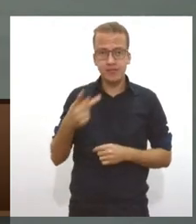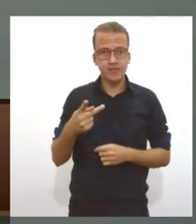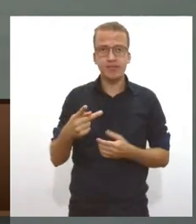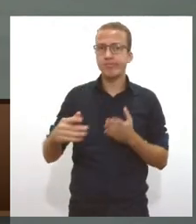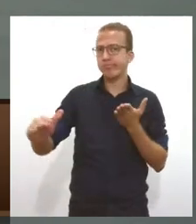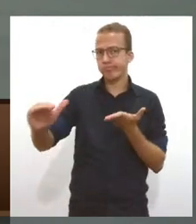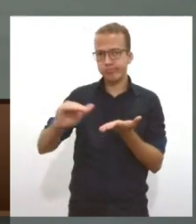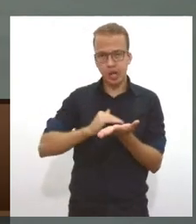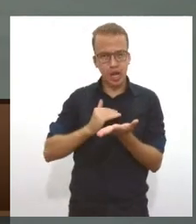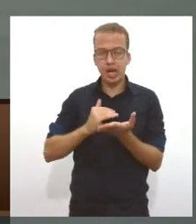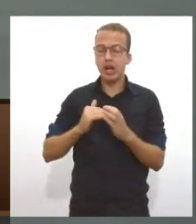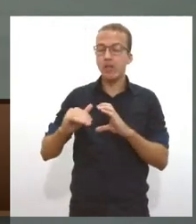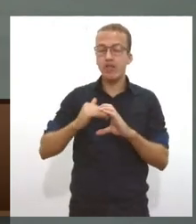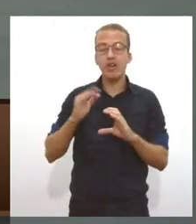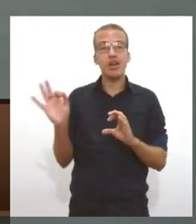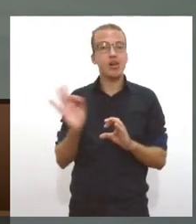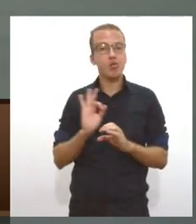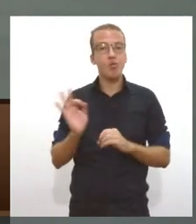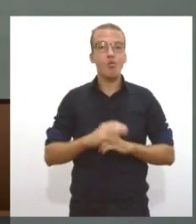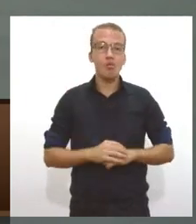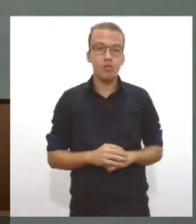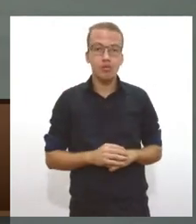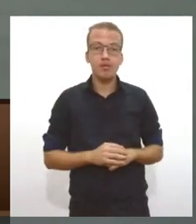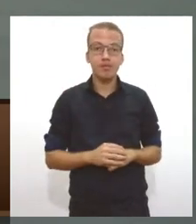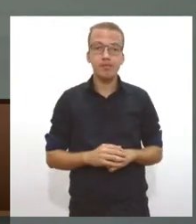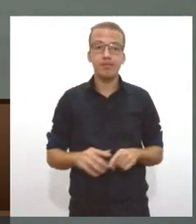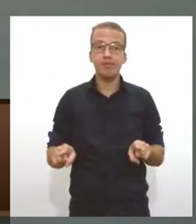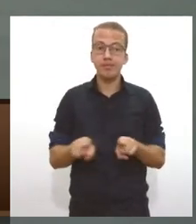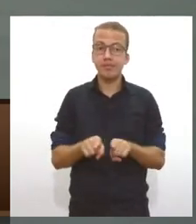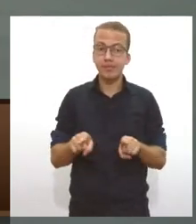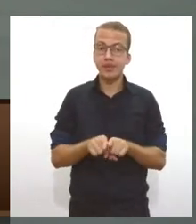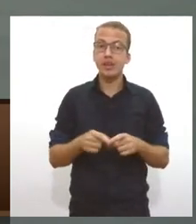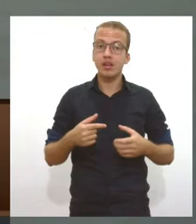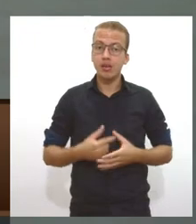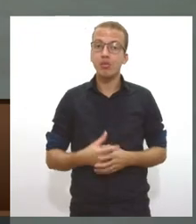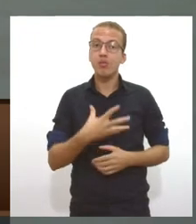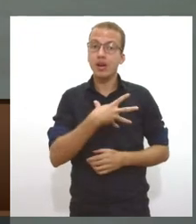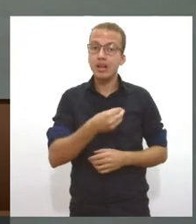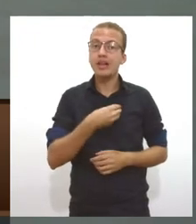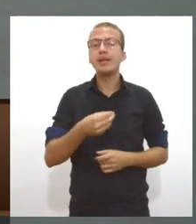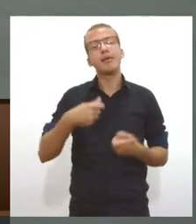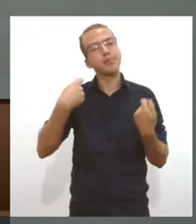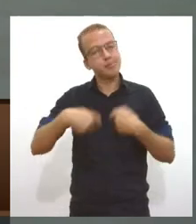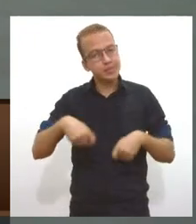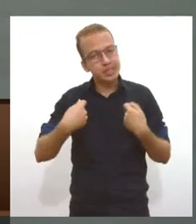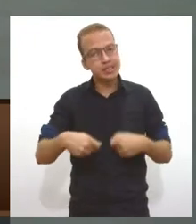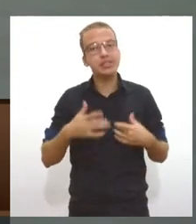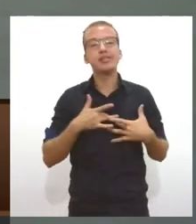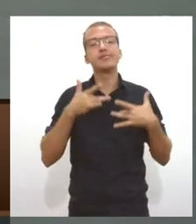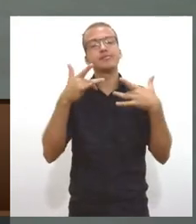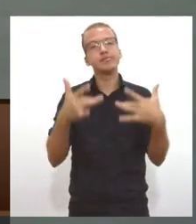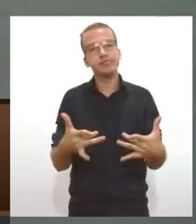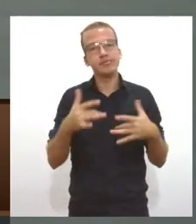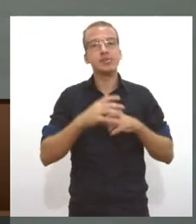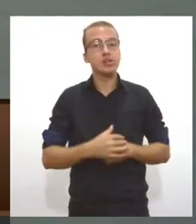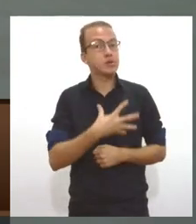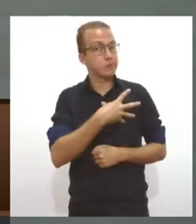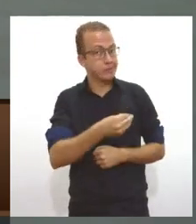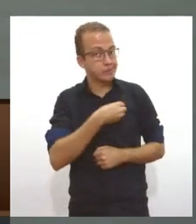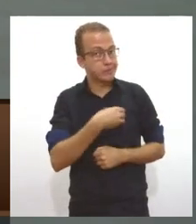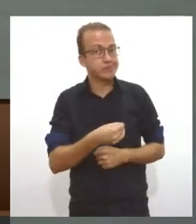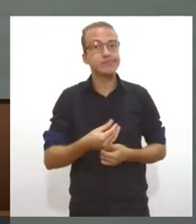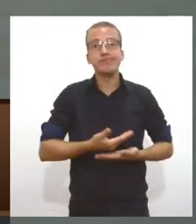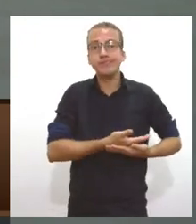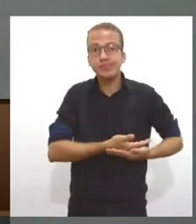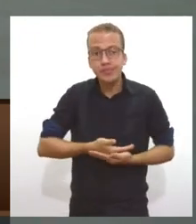decisão. E olha, o Banco de Leite Humano, Marlin Sarney, precisa de doações para manter o sócio de leite materno utilizado para